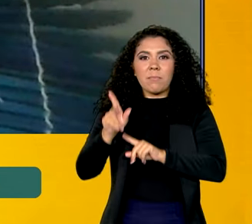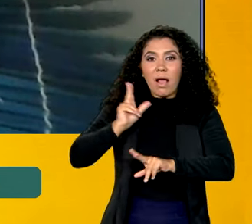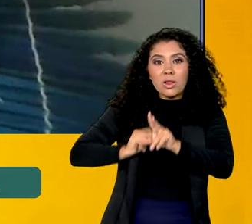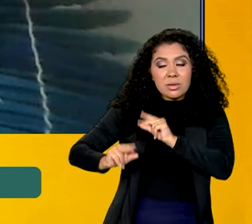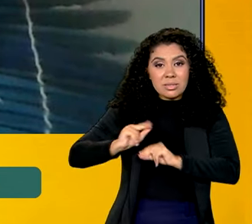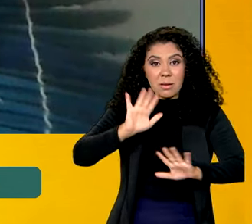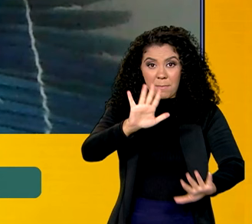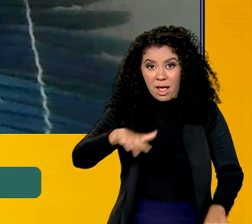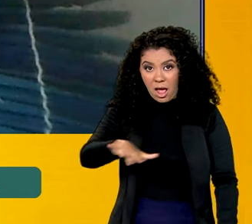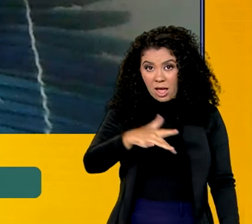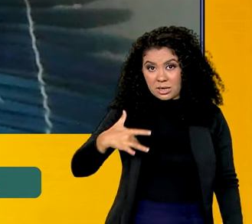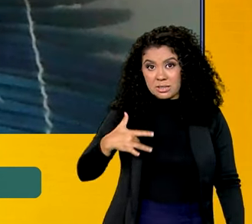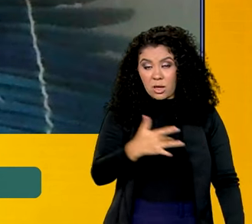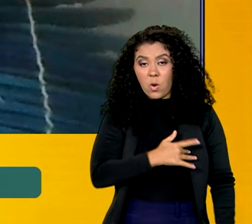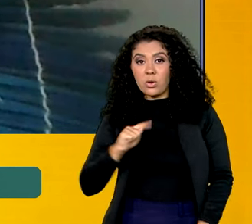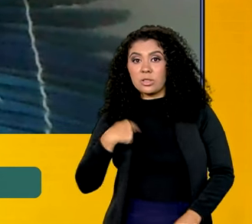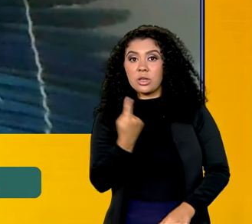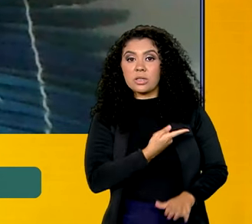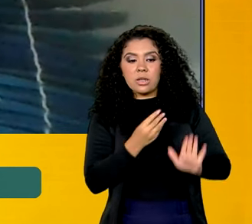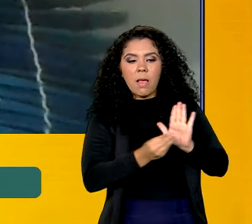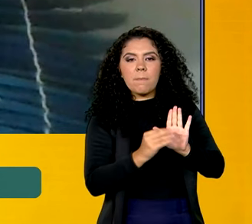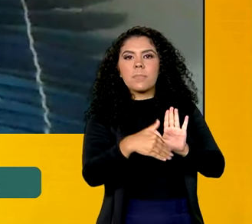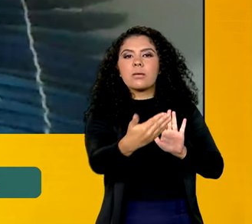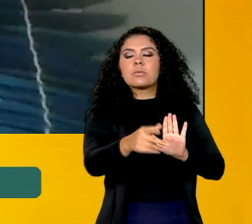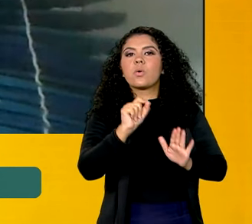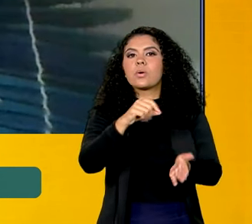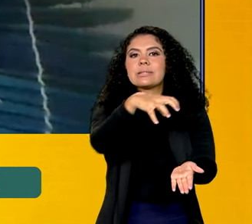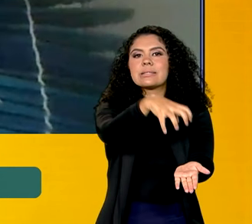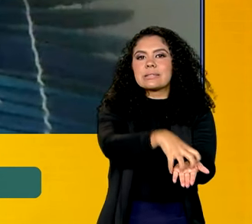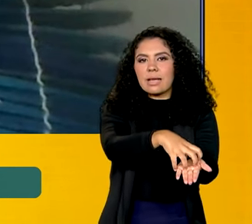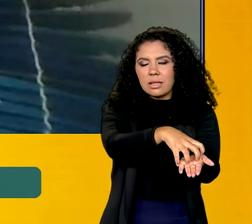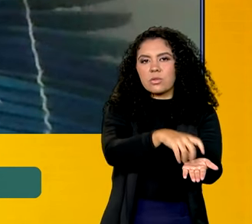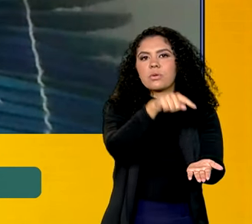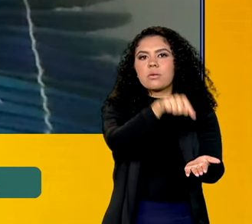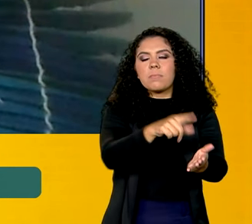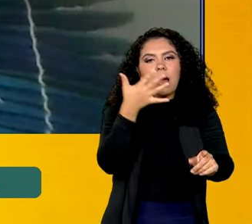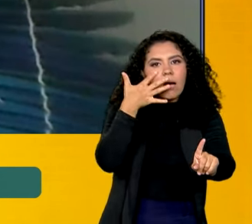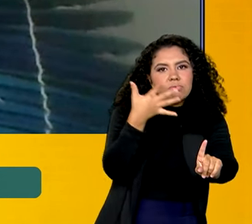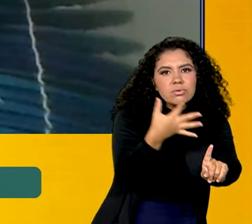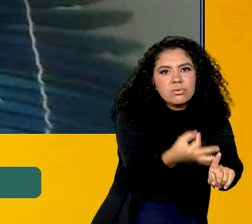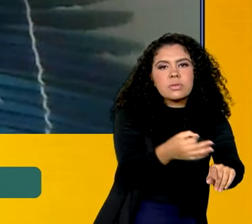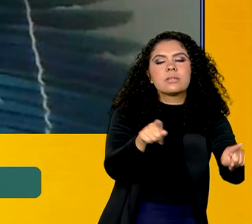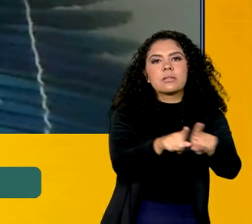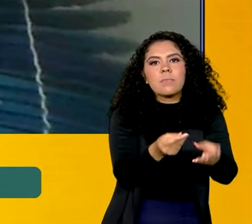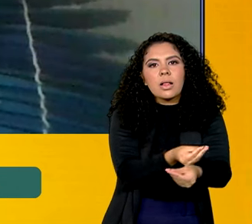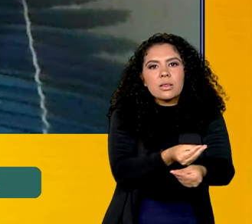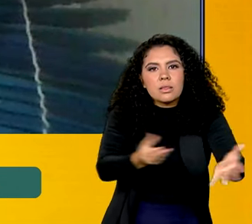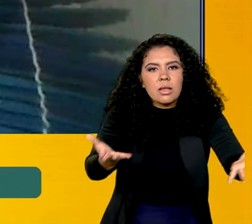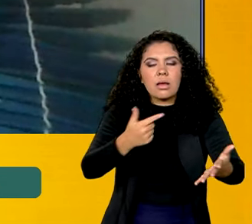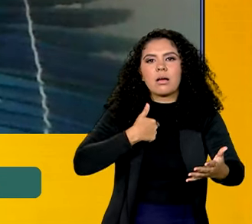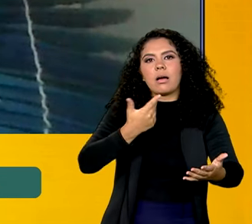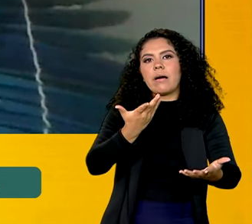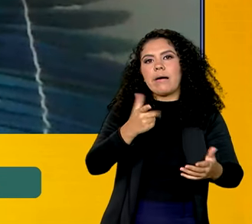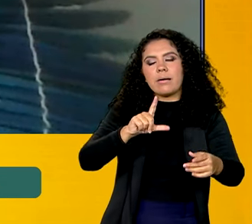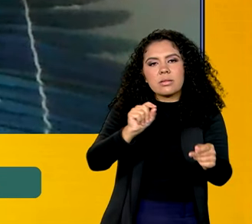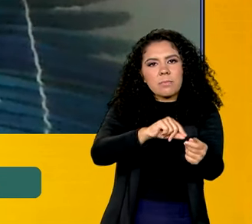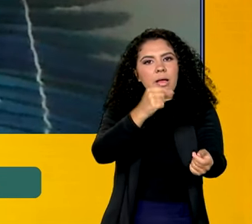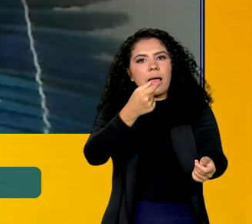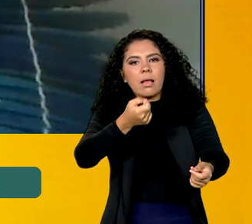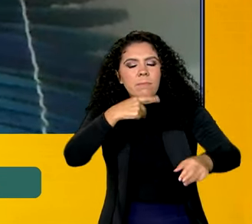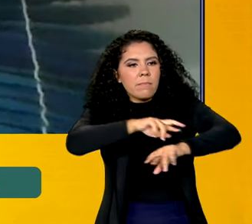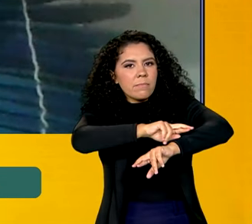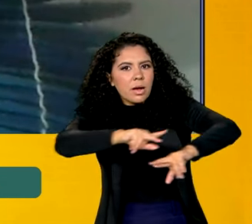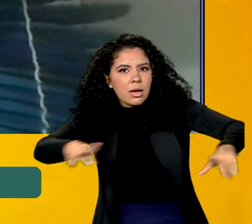saúde, nós temos implantado o centro de recuperação nutricional, levado fórmulas de recuperação nutricional especialmente para as nossas